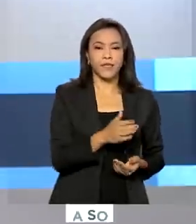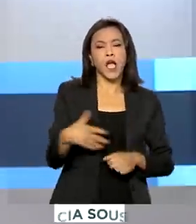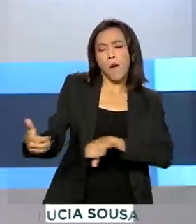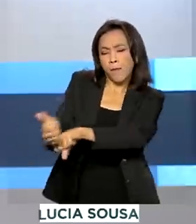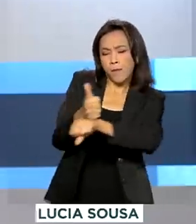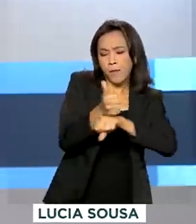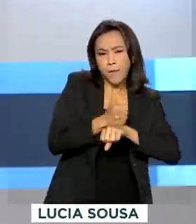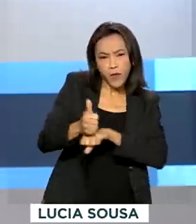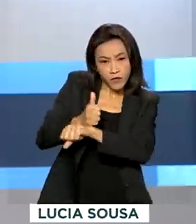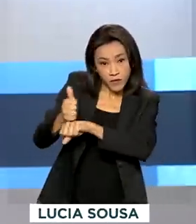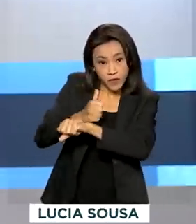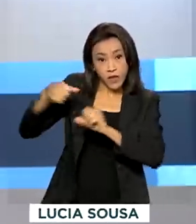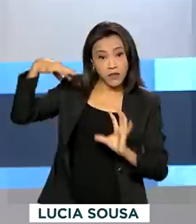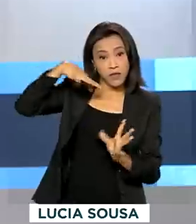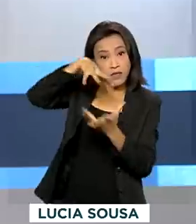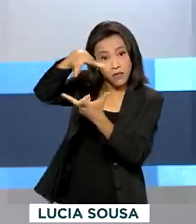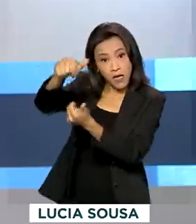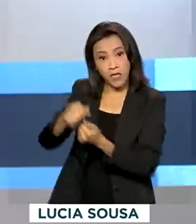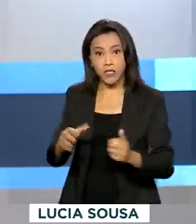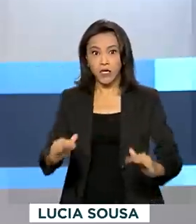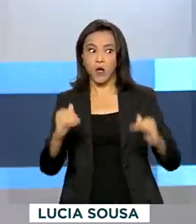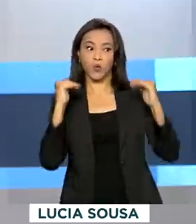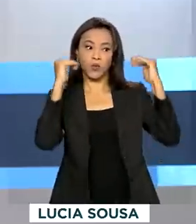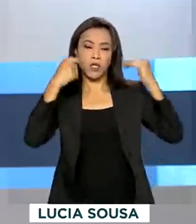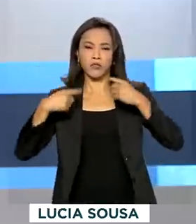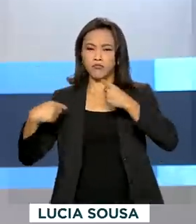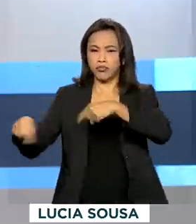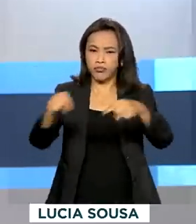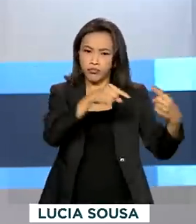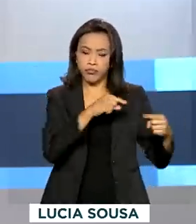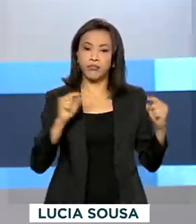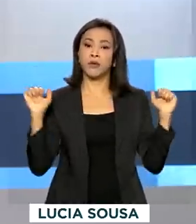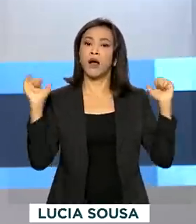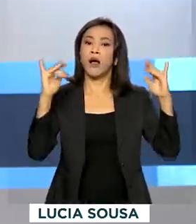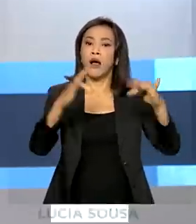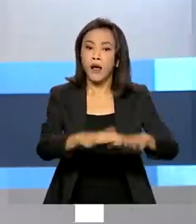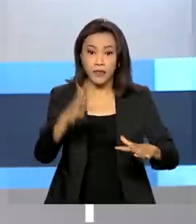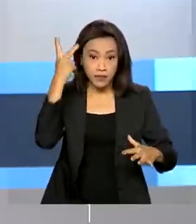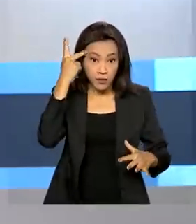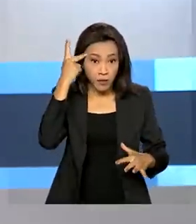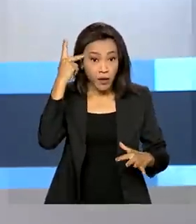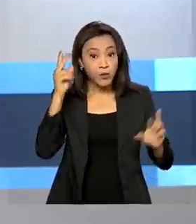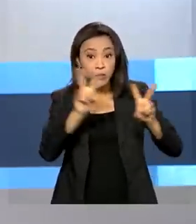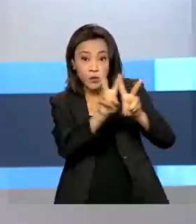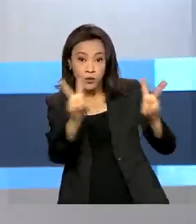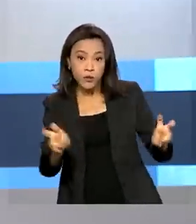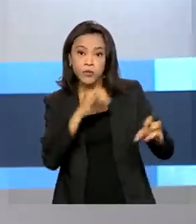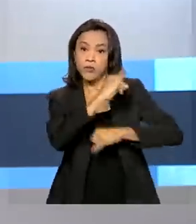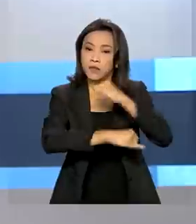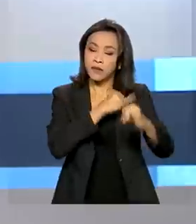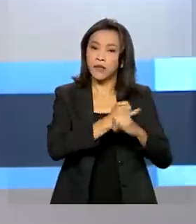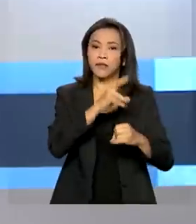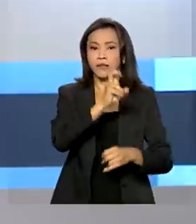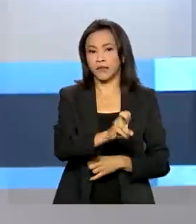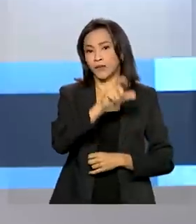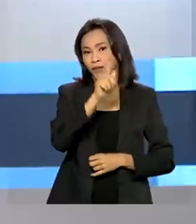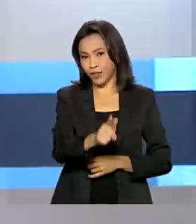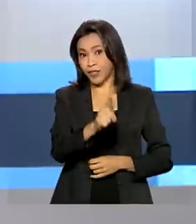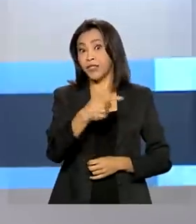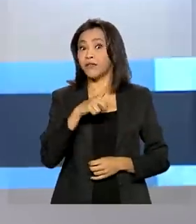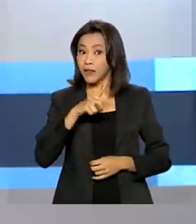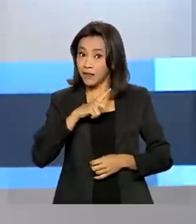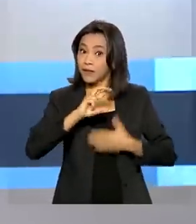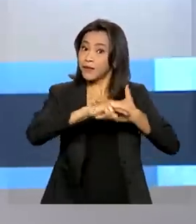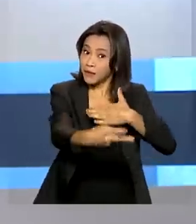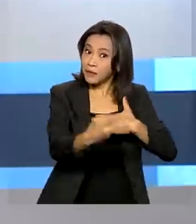internacionais e autoridades debateram em São Paulo os avanços que a internet 5G vai trazer para o Brasil em setores como a